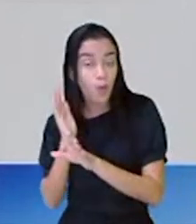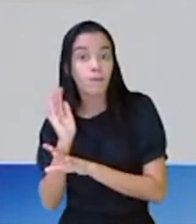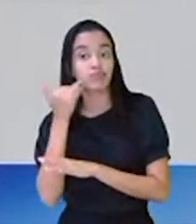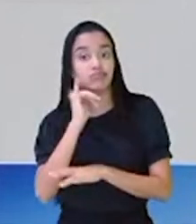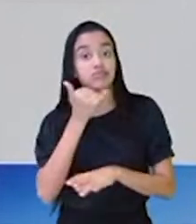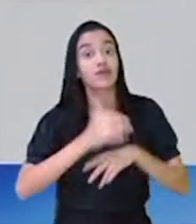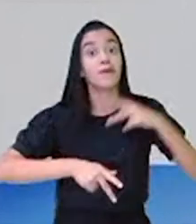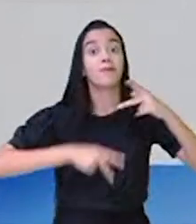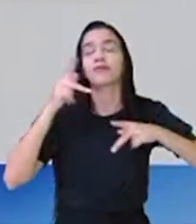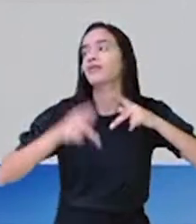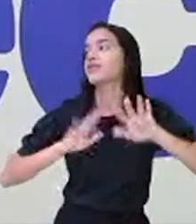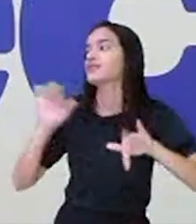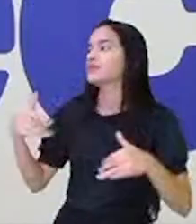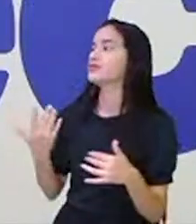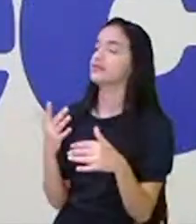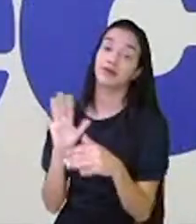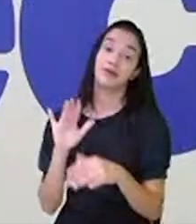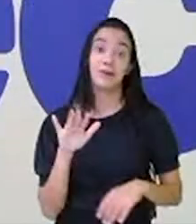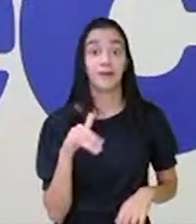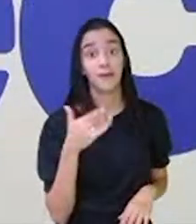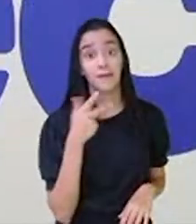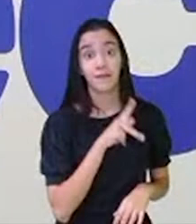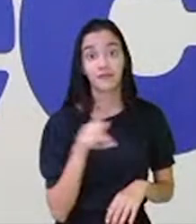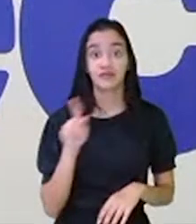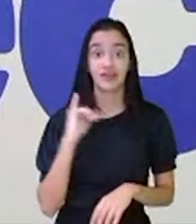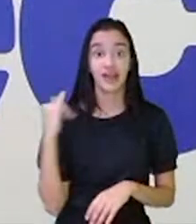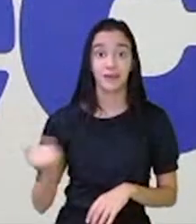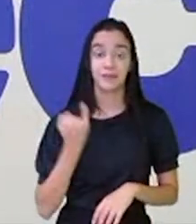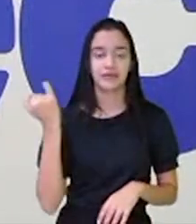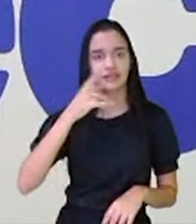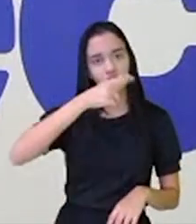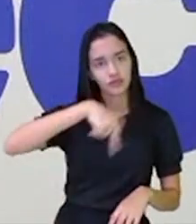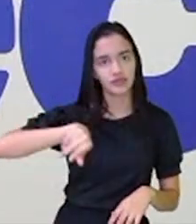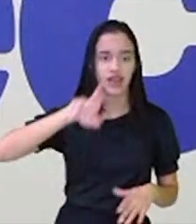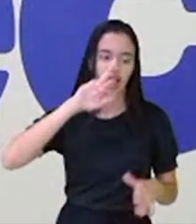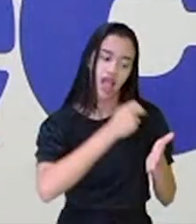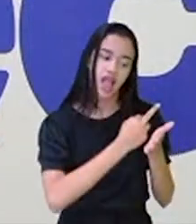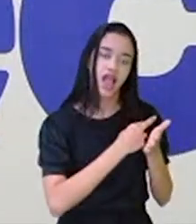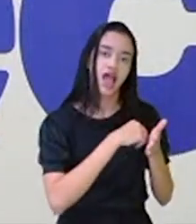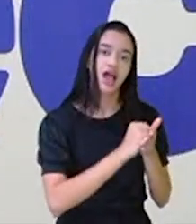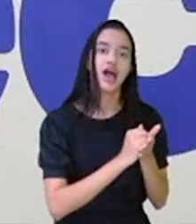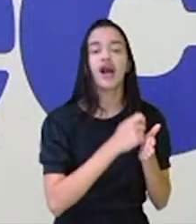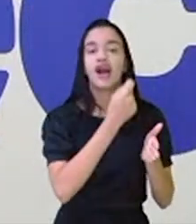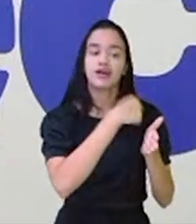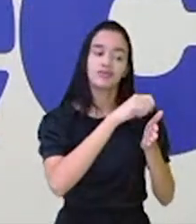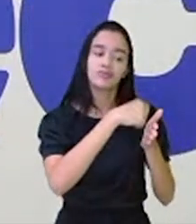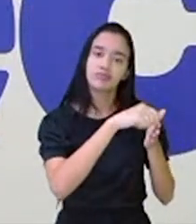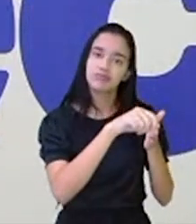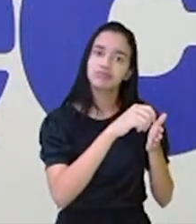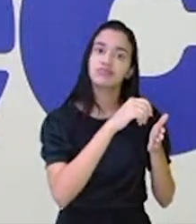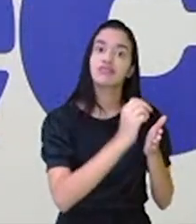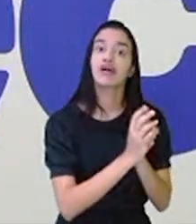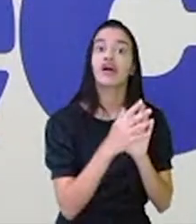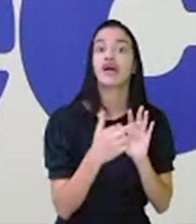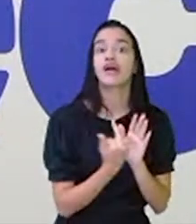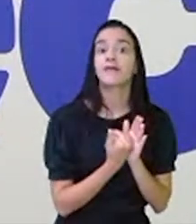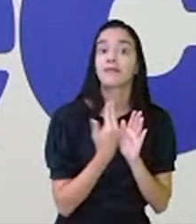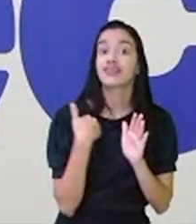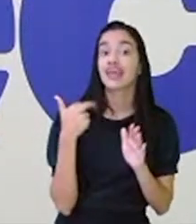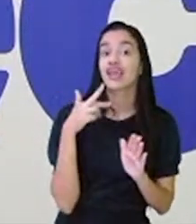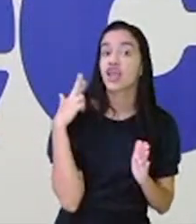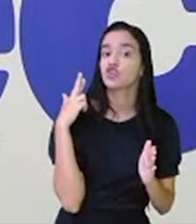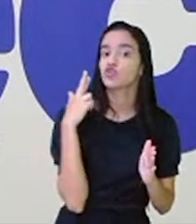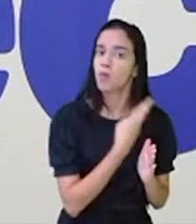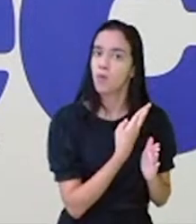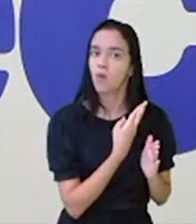popular. Fala, professora. Ô, professora Márcia, é importante que eles coloquem a resposta e eu vou olhar lá no YouTube, tá? Quem